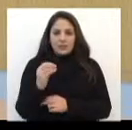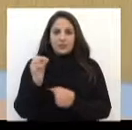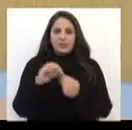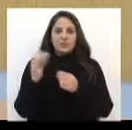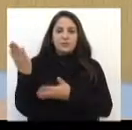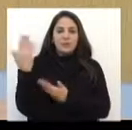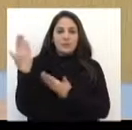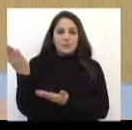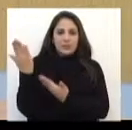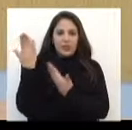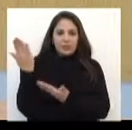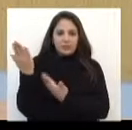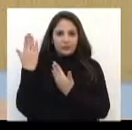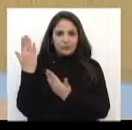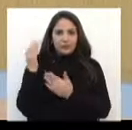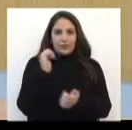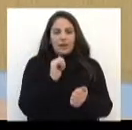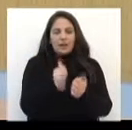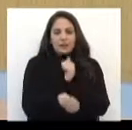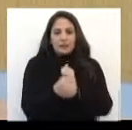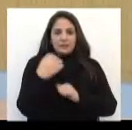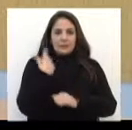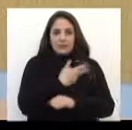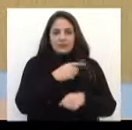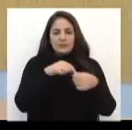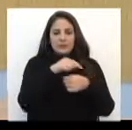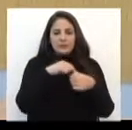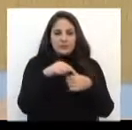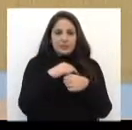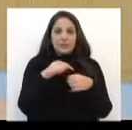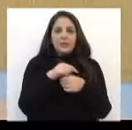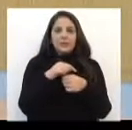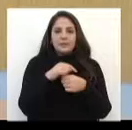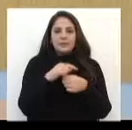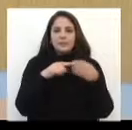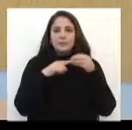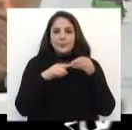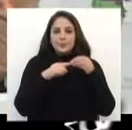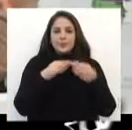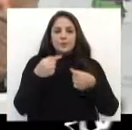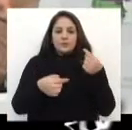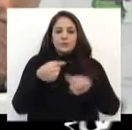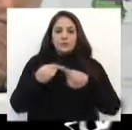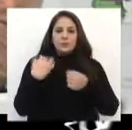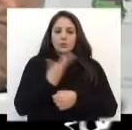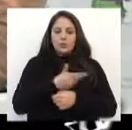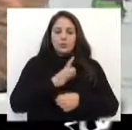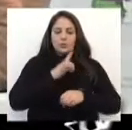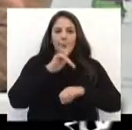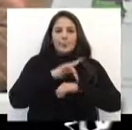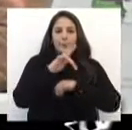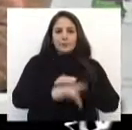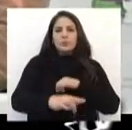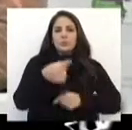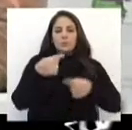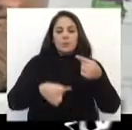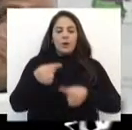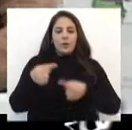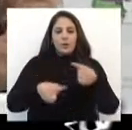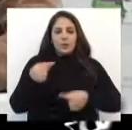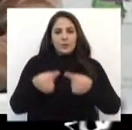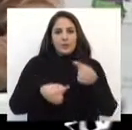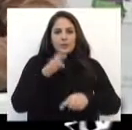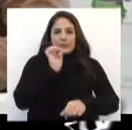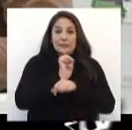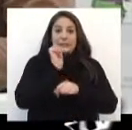homenageou os atletas de nossa cidade, que se destacaram na competição. Nós tivemos em Passo Fundo um campeonato